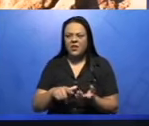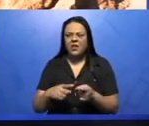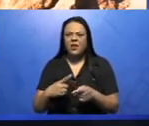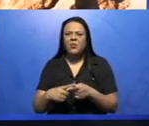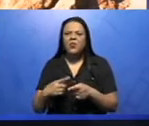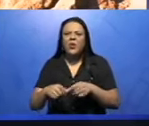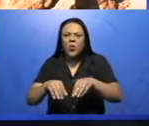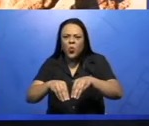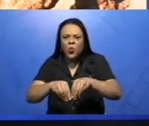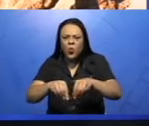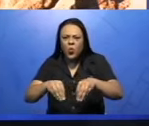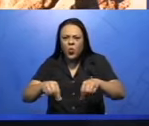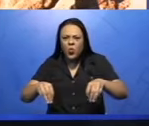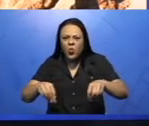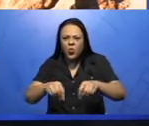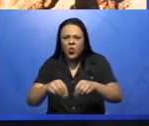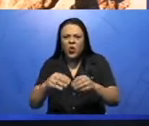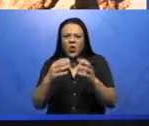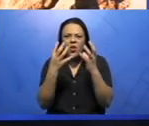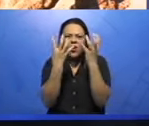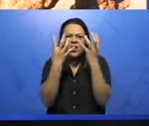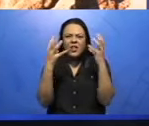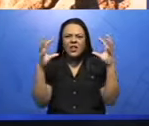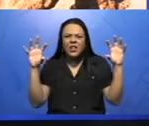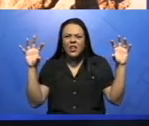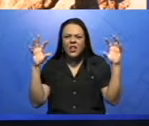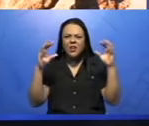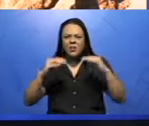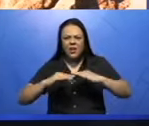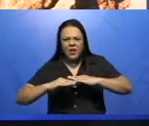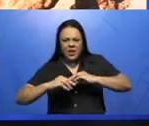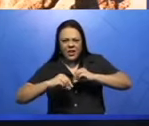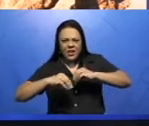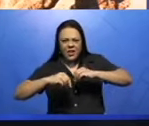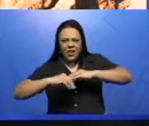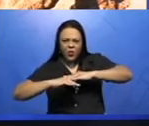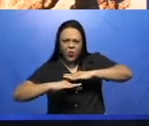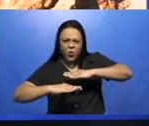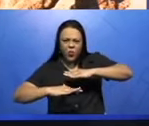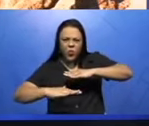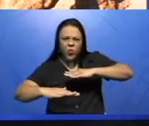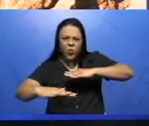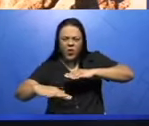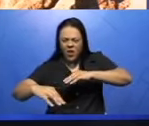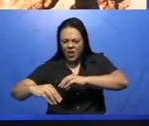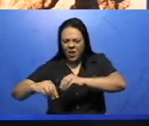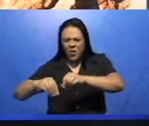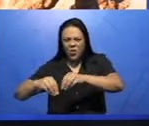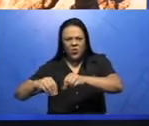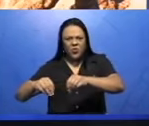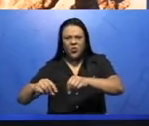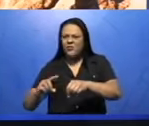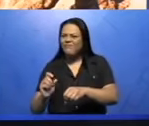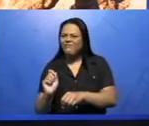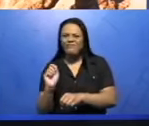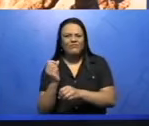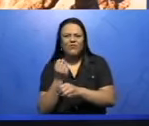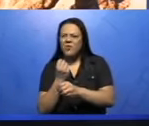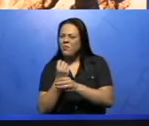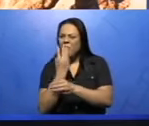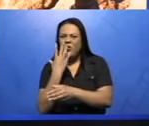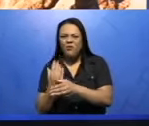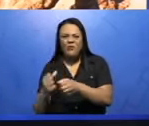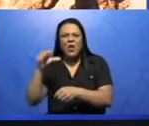principalmente do solo, do clima e da extensão. Então, às vezes o solo nem sempre é fértil, mas o